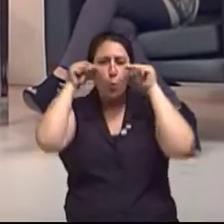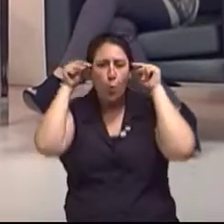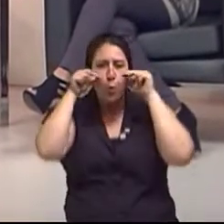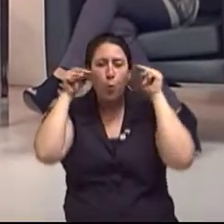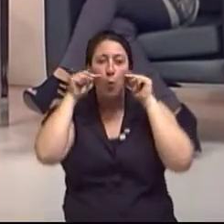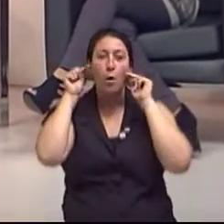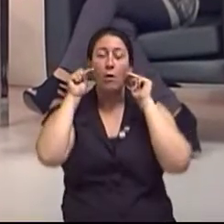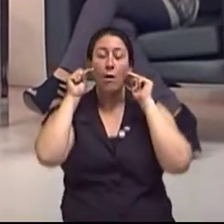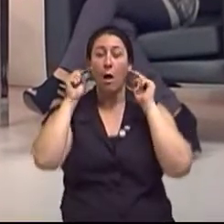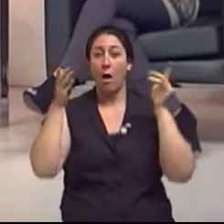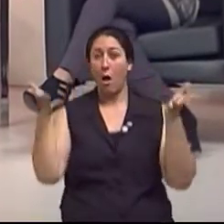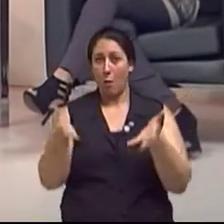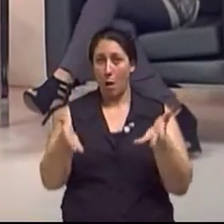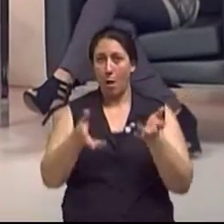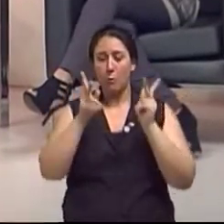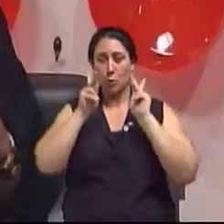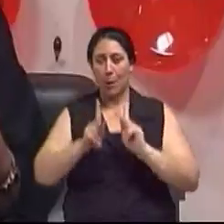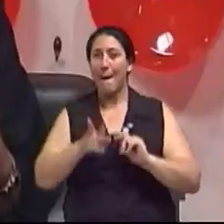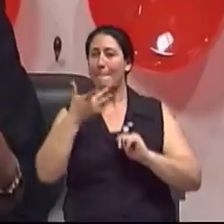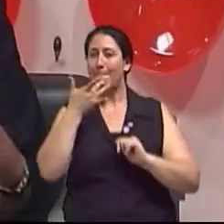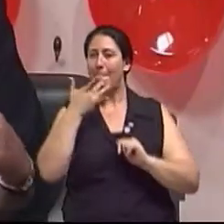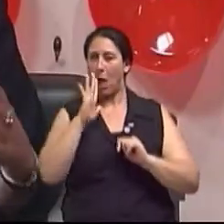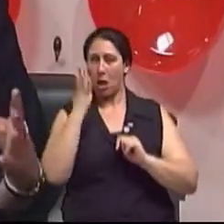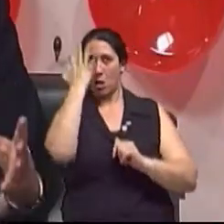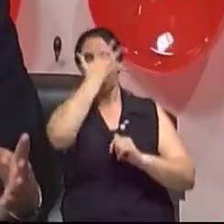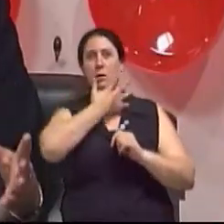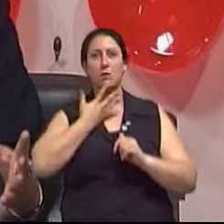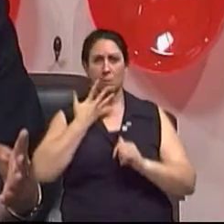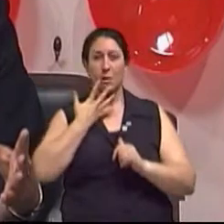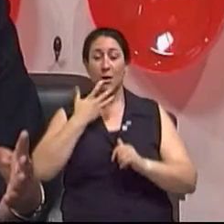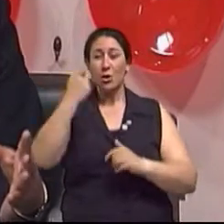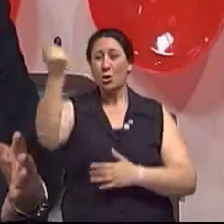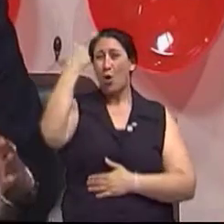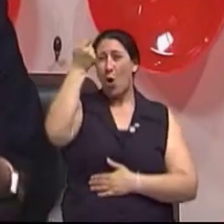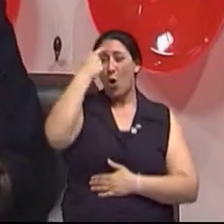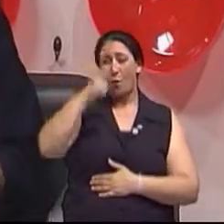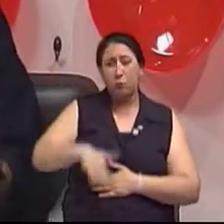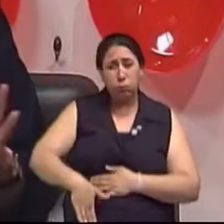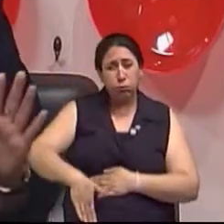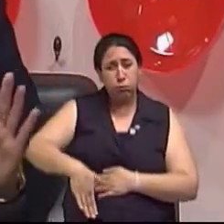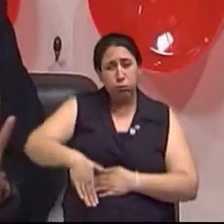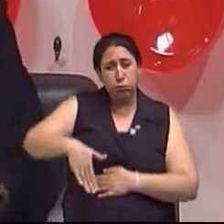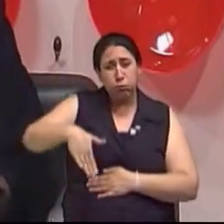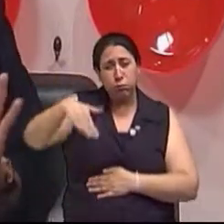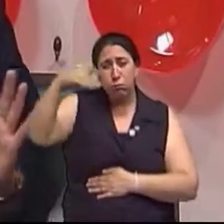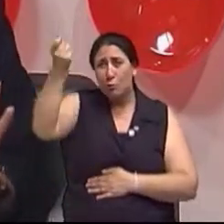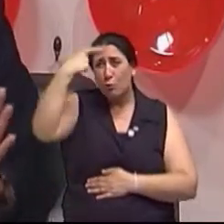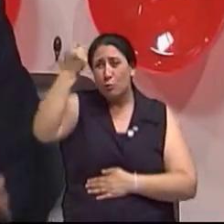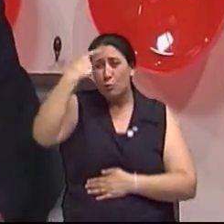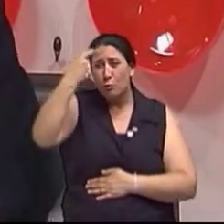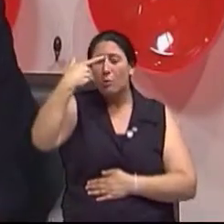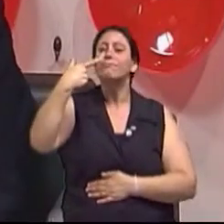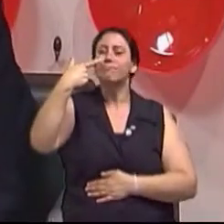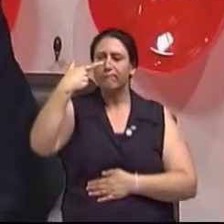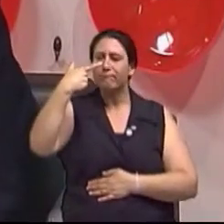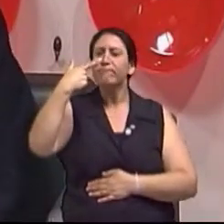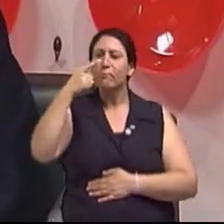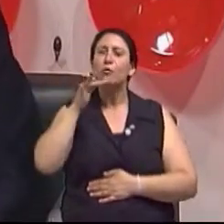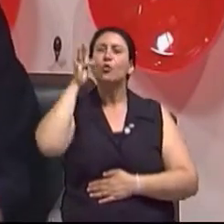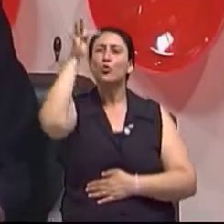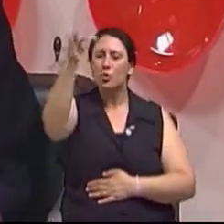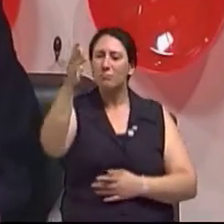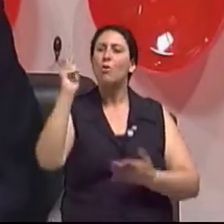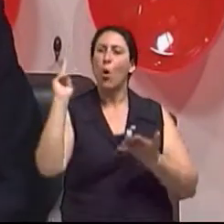mas a pessoa clara, que pega muito sol desde a infância, com certeza vai ter uma degeneração,